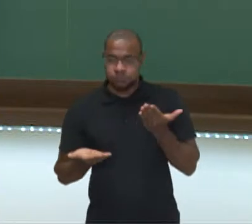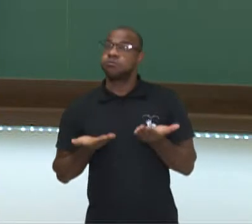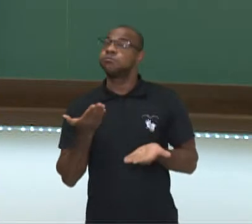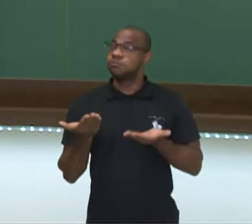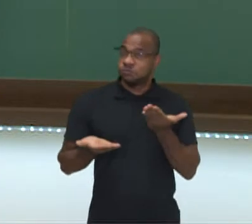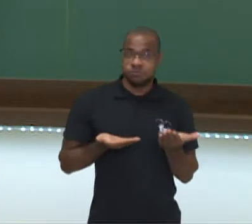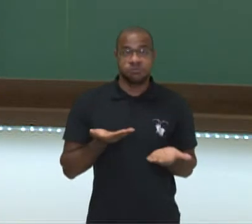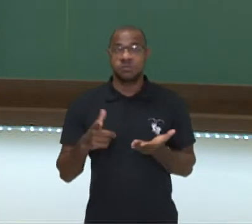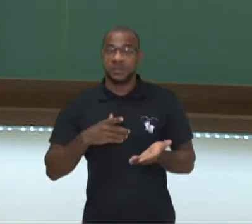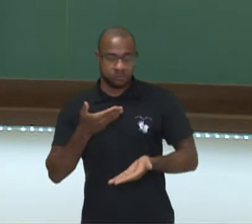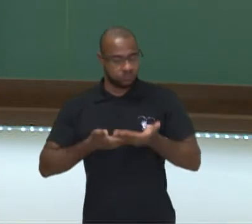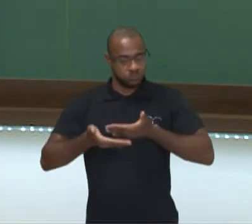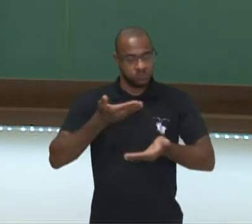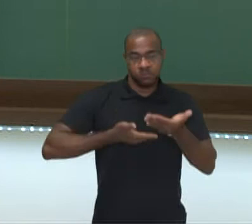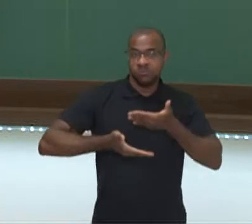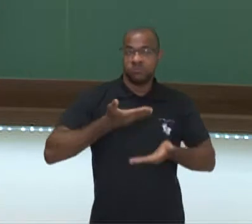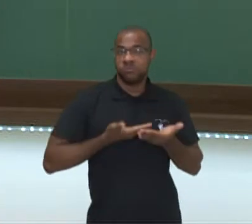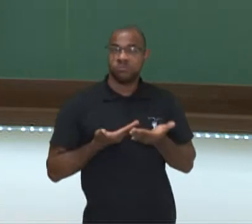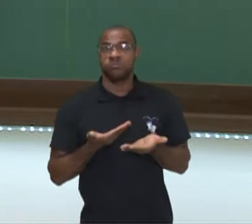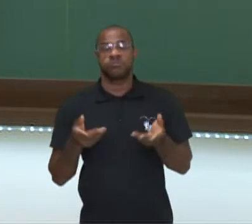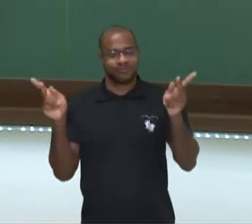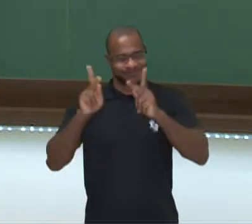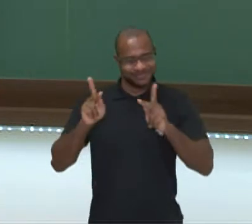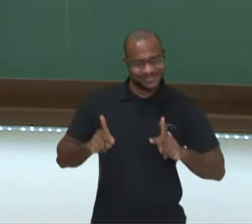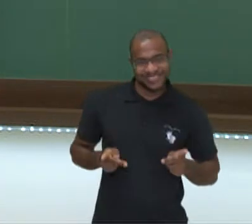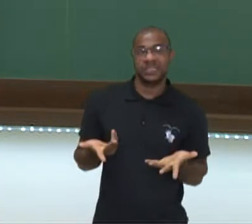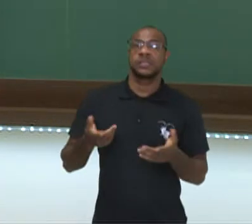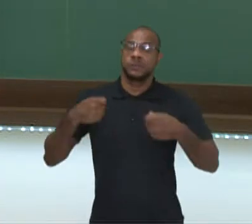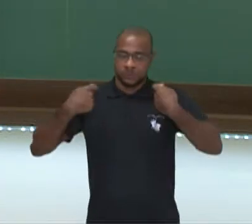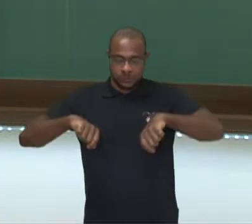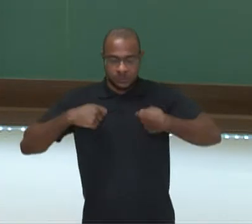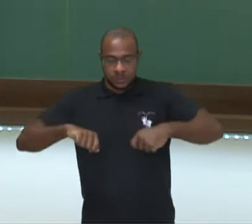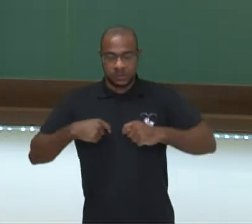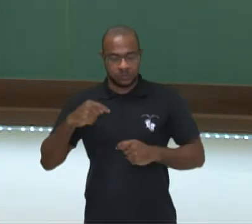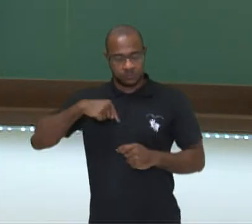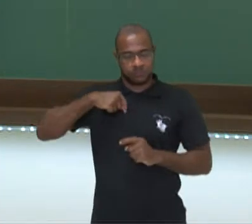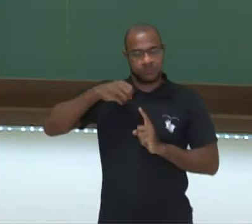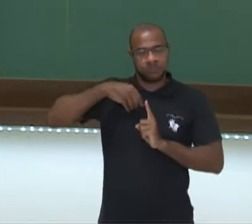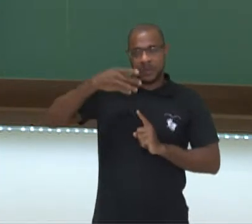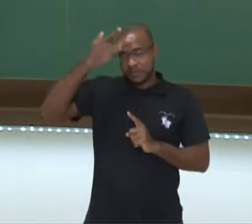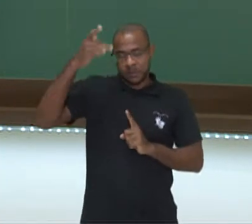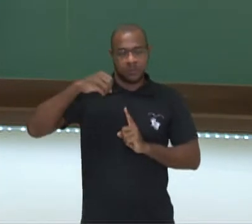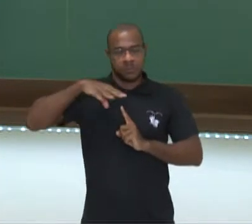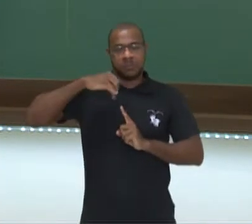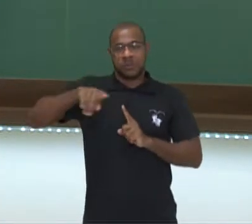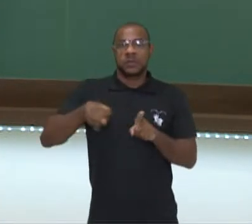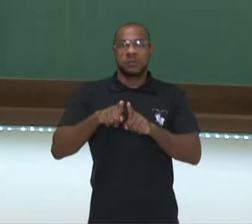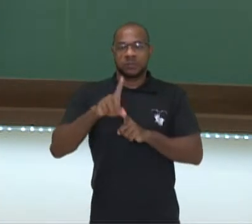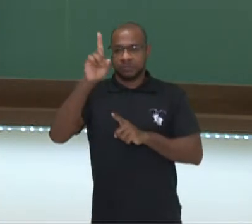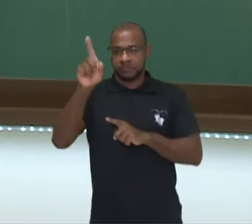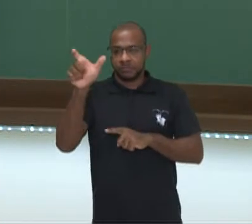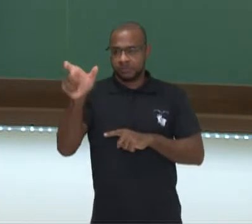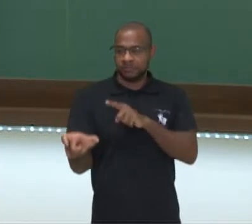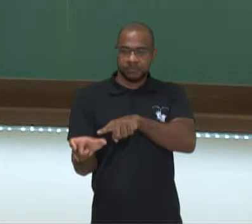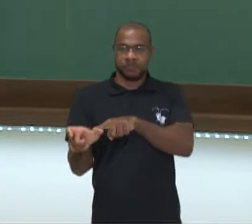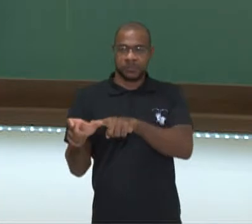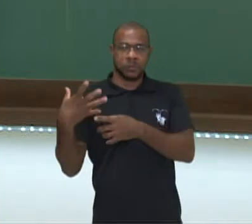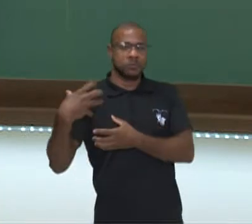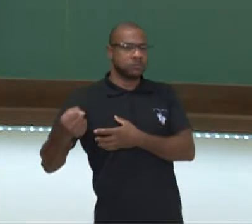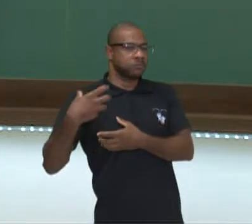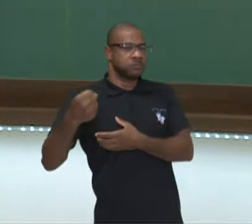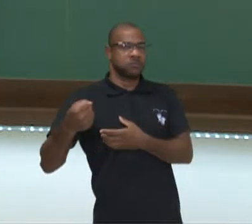Ela estabelece uma relação de harmonia entre as necessidades do emissor e as necessidades do receptor.